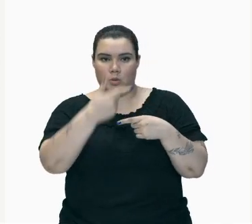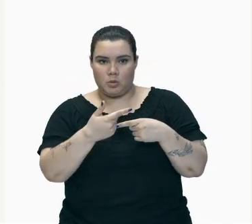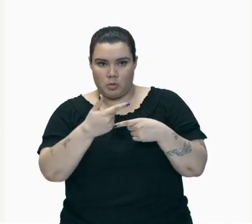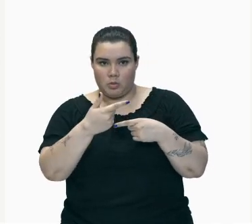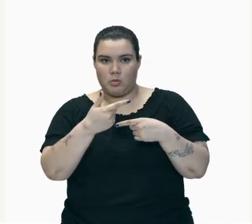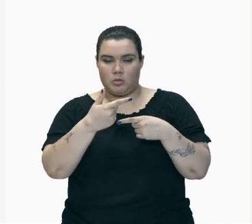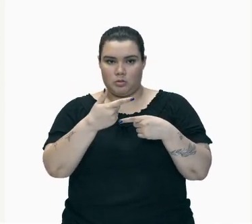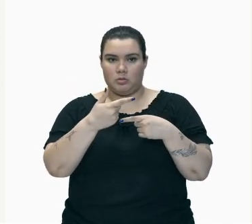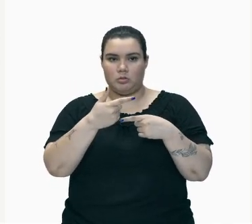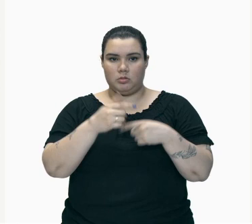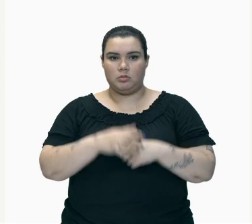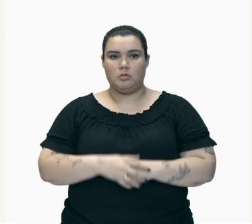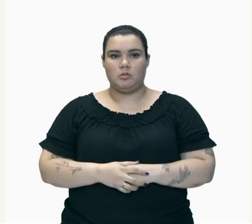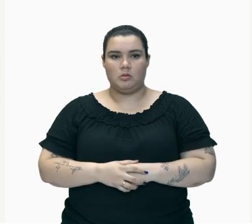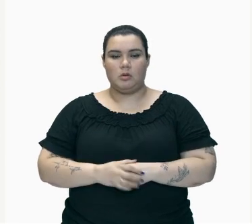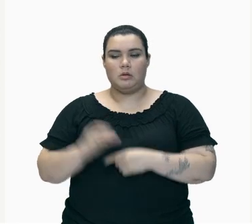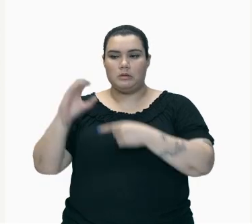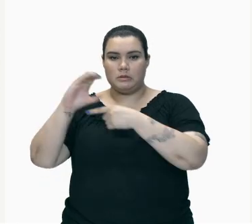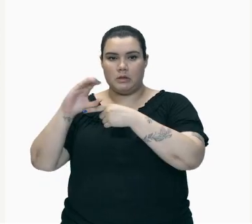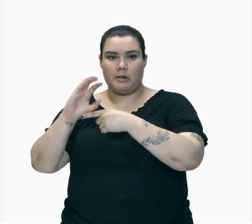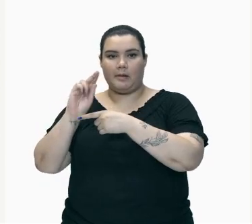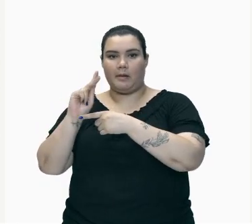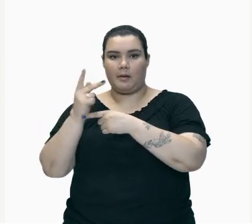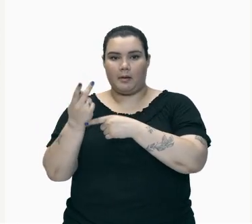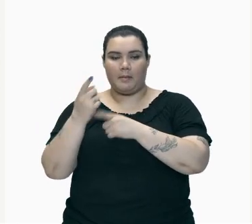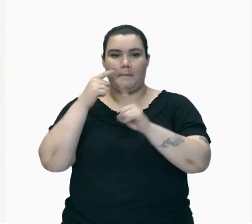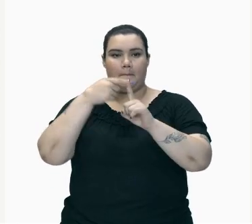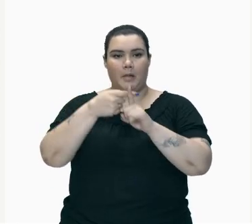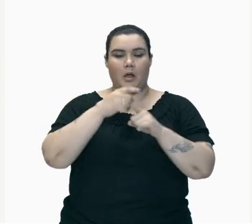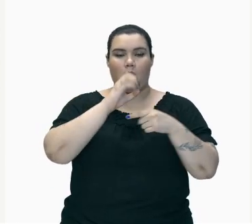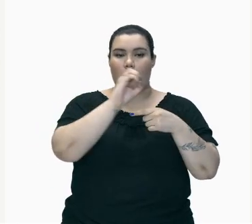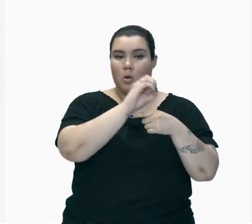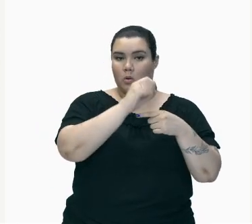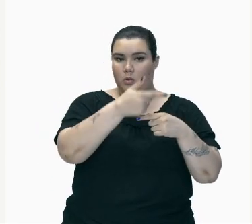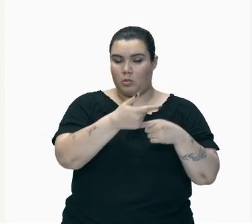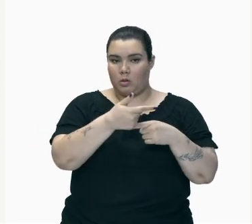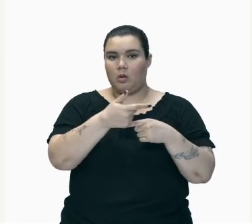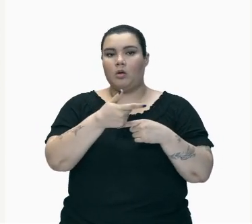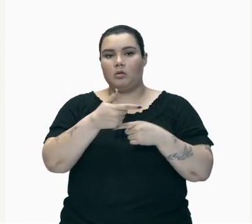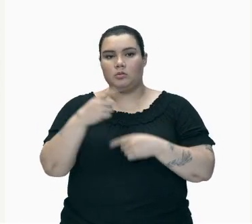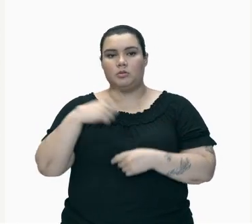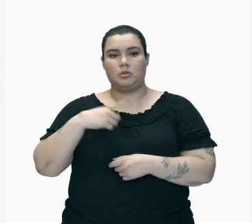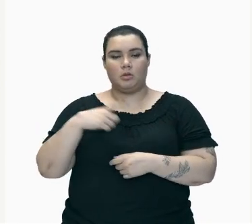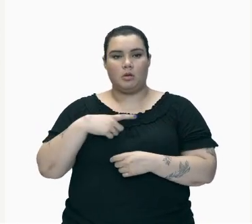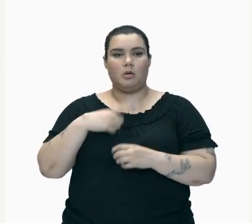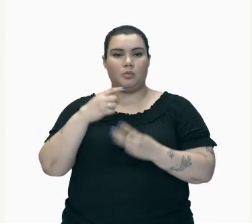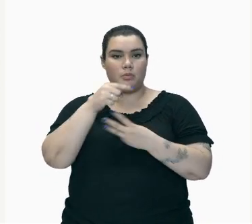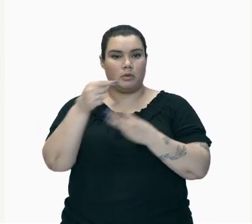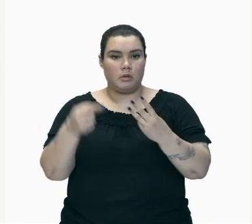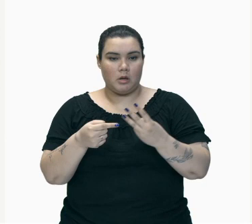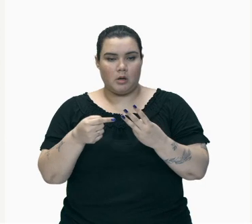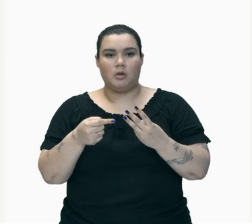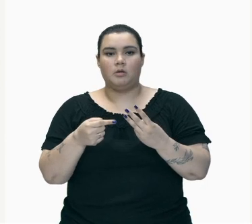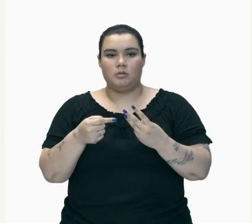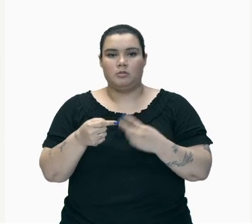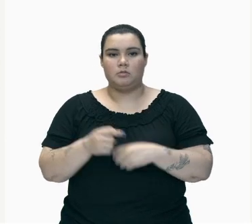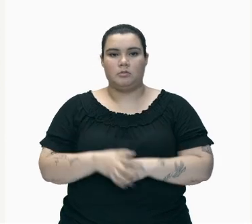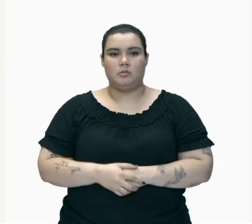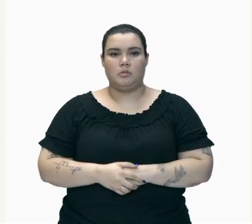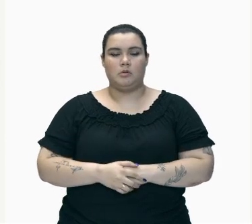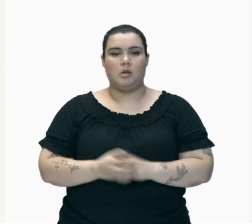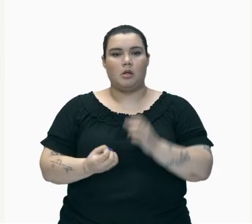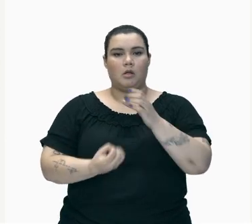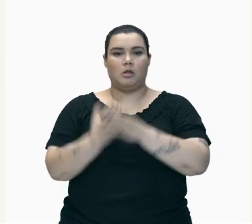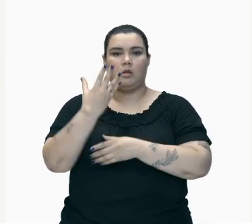E hidrogênio Tá O que pode Acontecer É que eu Tenho S3 E aí Nós teremos A produção